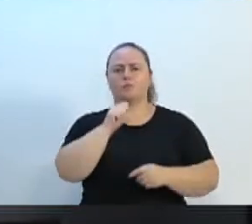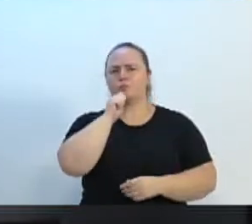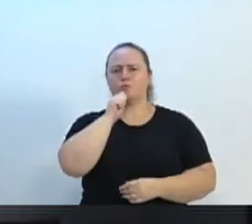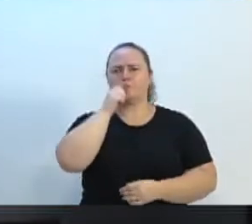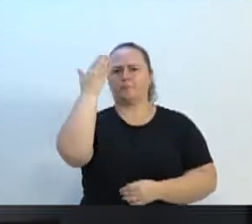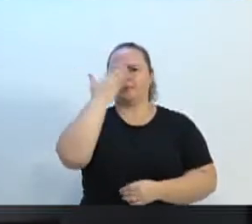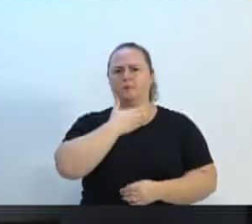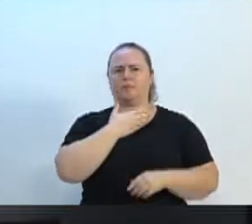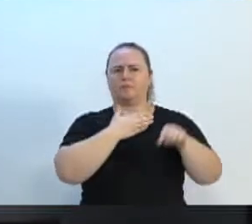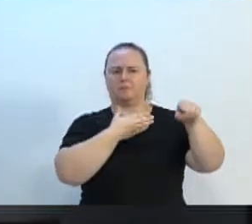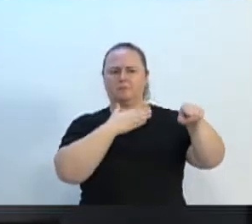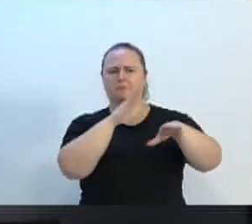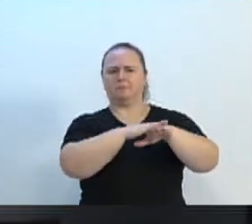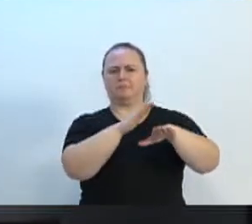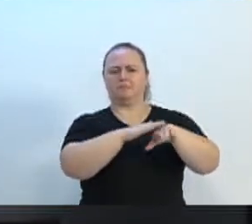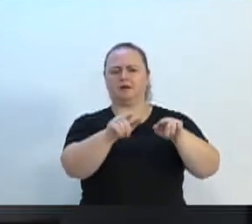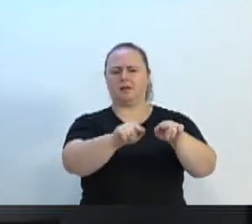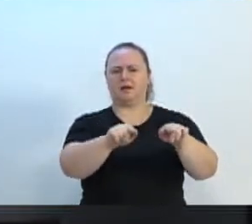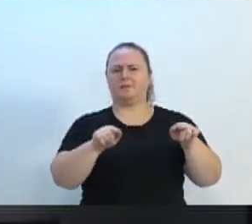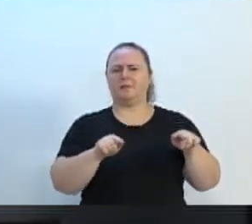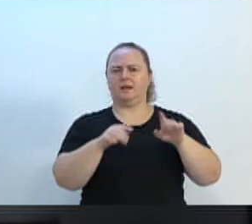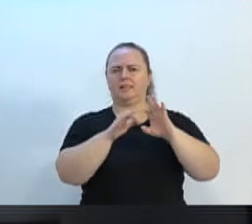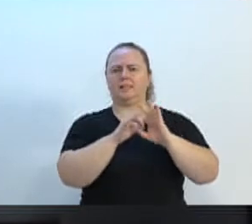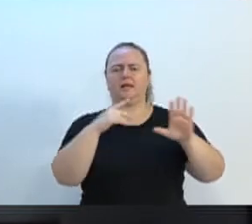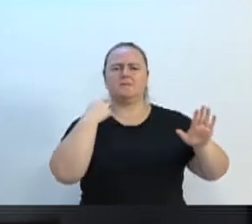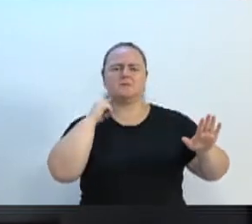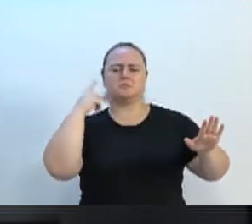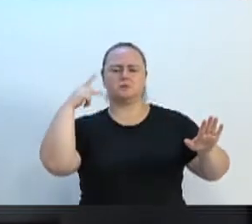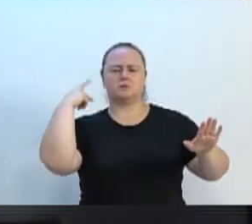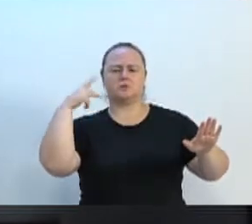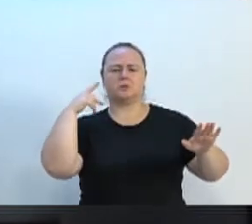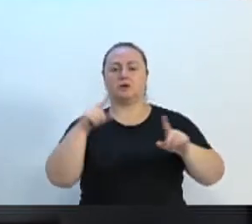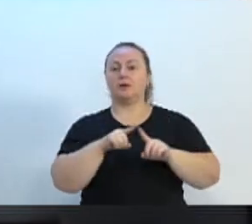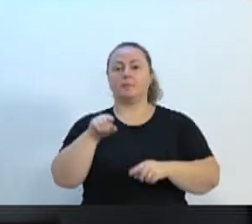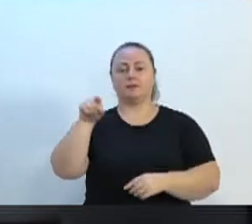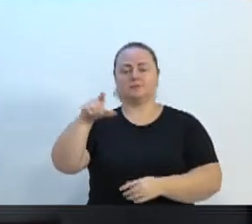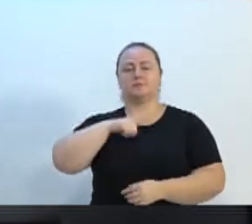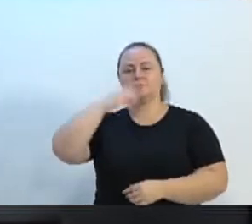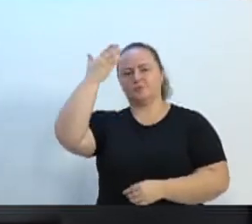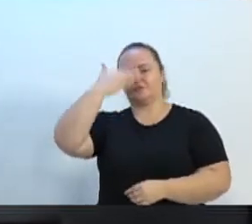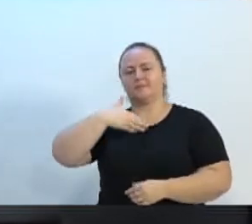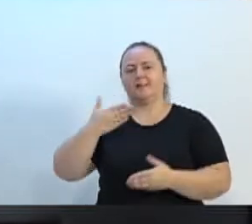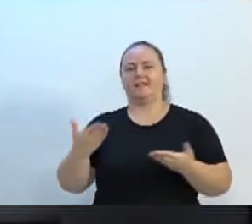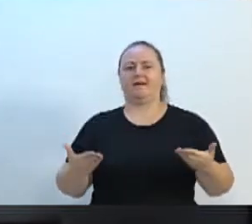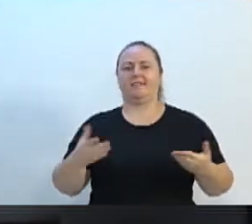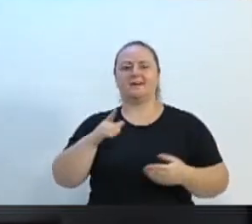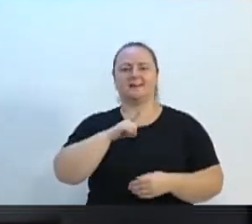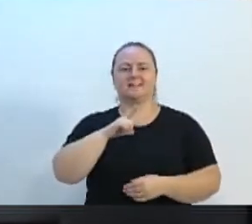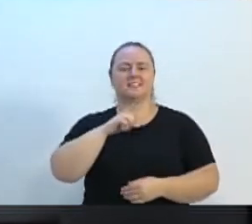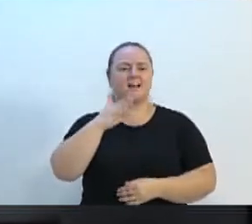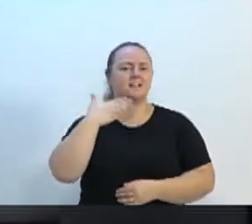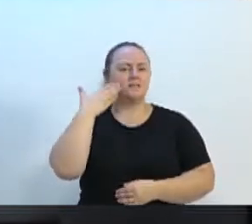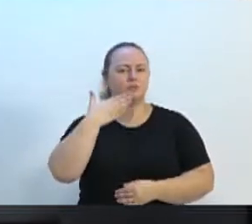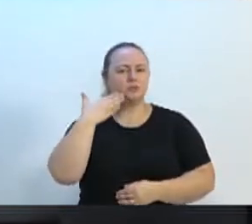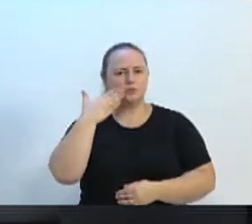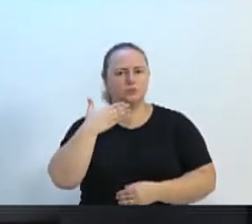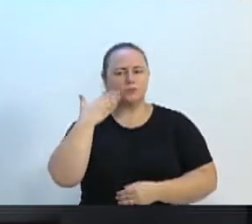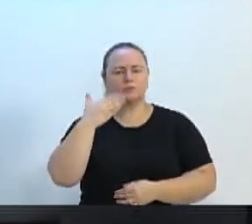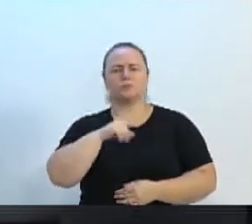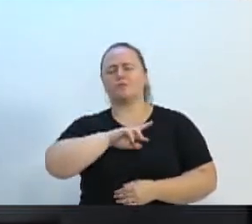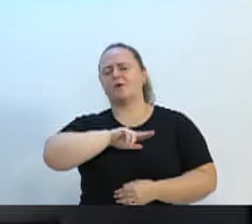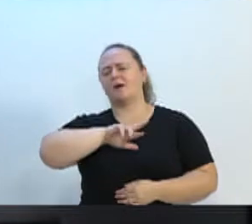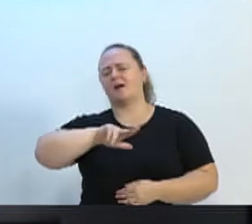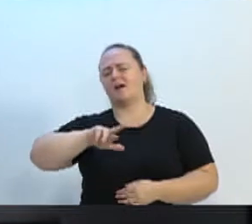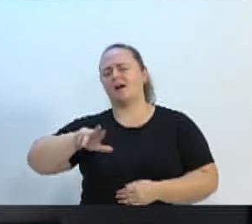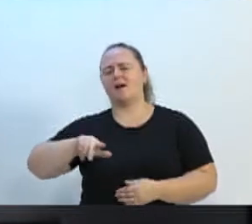politicagem que ele faz lá no gabinete dele. Mas aqui nós temos as provas, como o senhor falou. Nós temos os seus discursos, vários discursos que o senhor fez aqui,